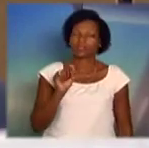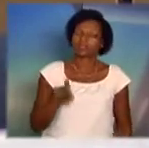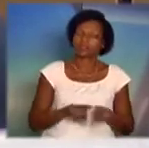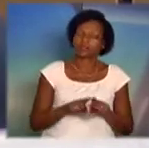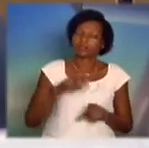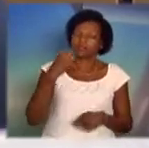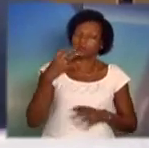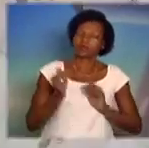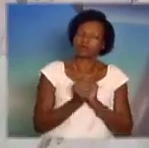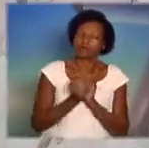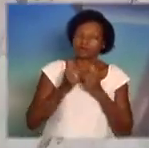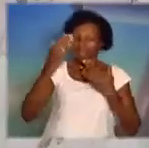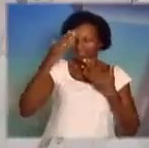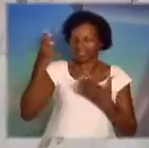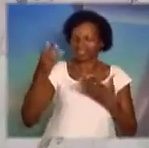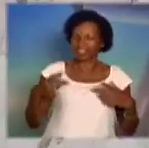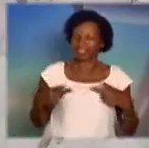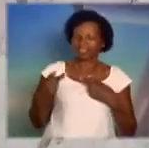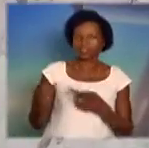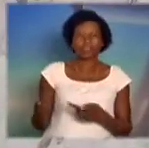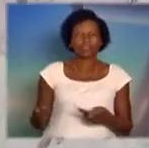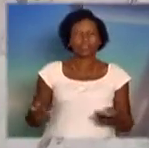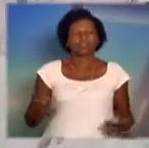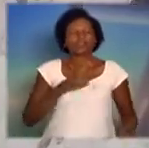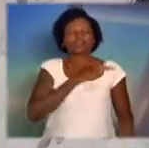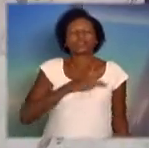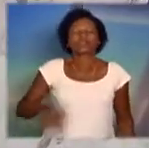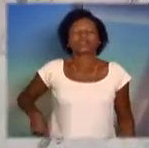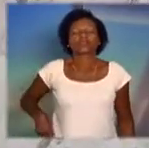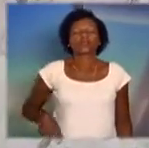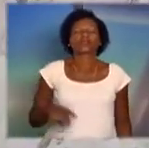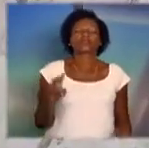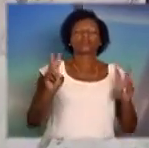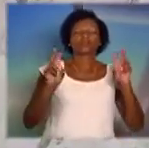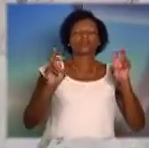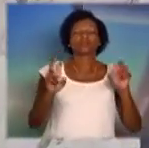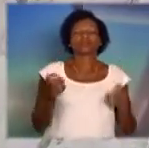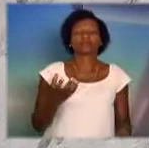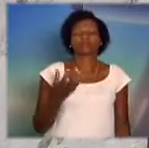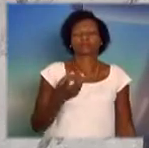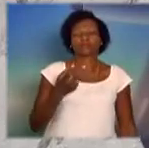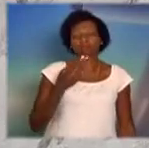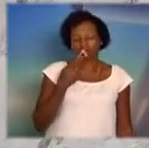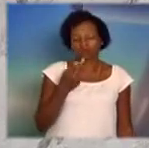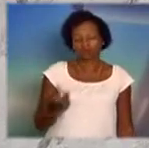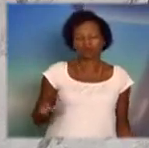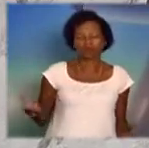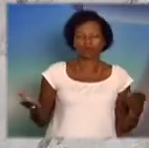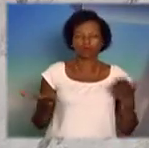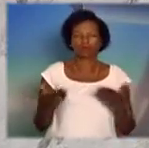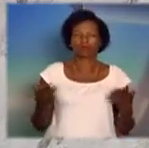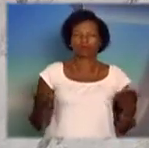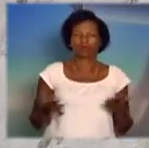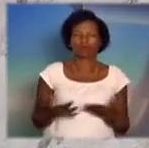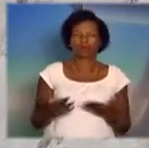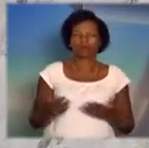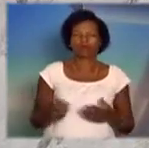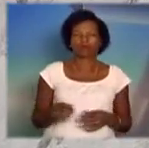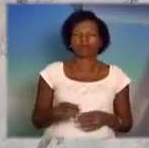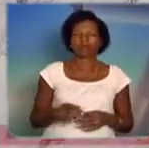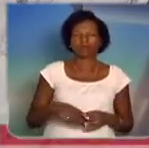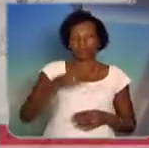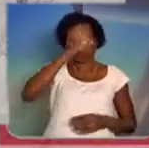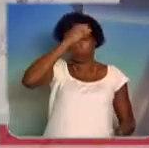aqui. Muito obrigado pela visita. Senhor presidente, nós temos aqui, só como um assunto que eu queria aqui, publicamente, eu queria agradecer ao